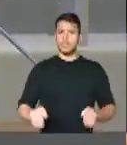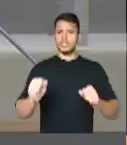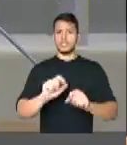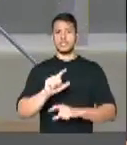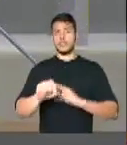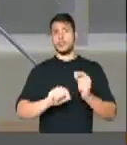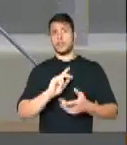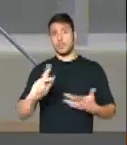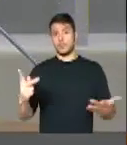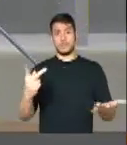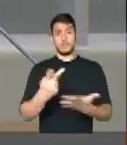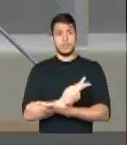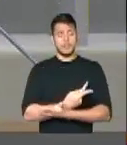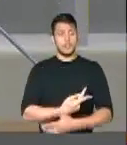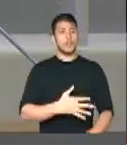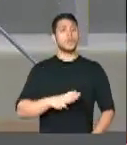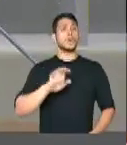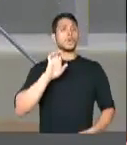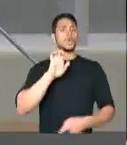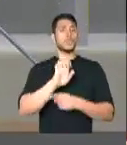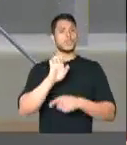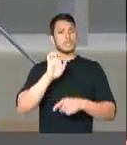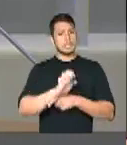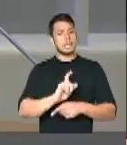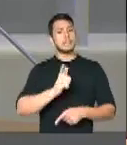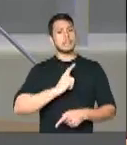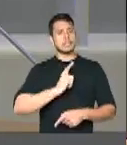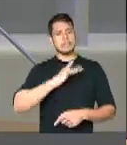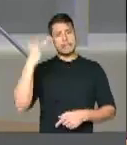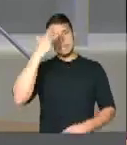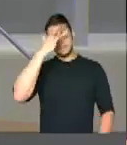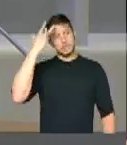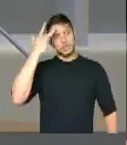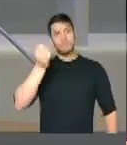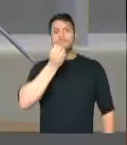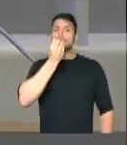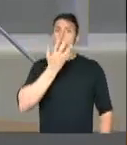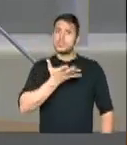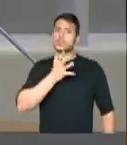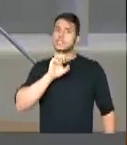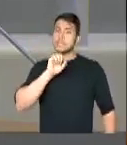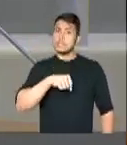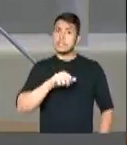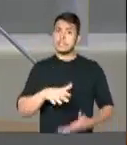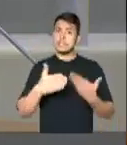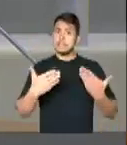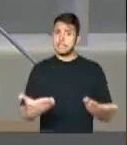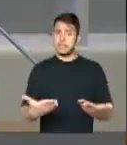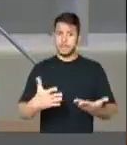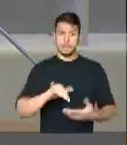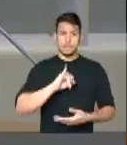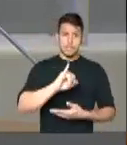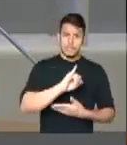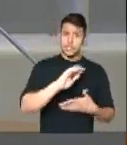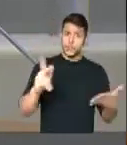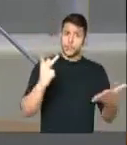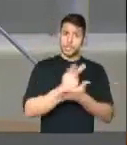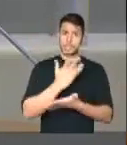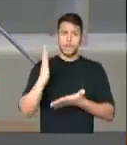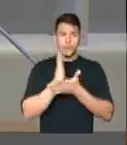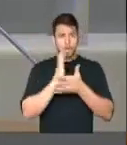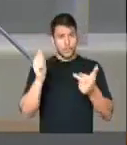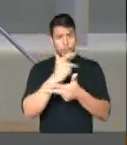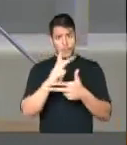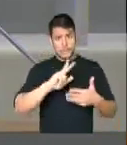penalidade, o estado de Rondônia é de pessoas de bens, e aquelas pessoas que cometem